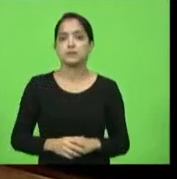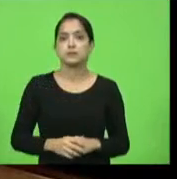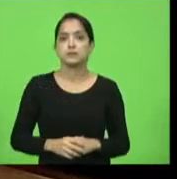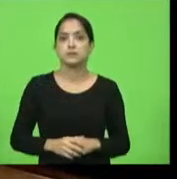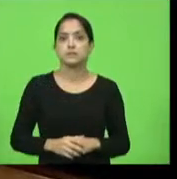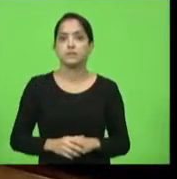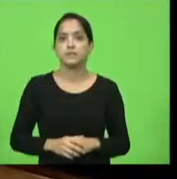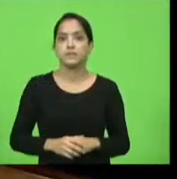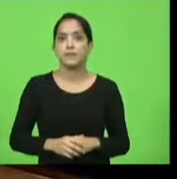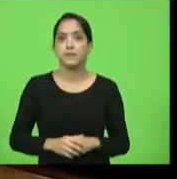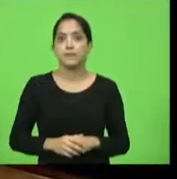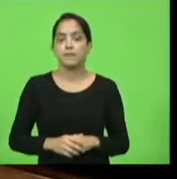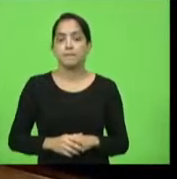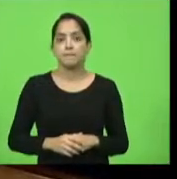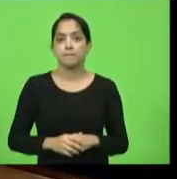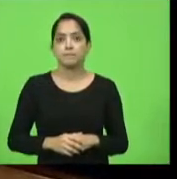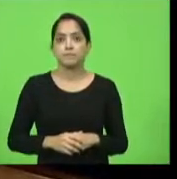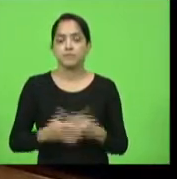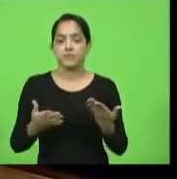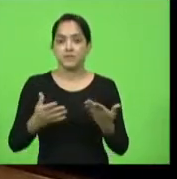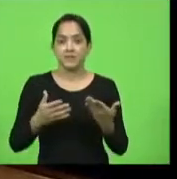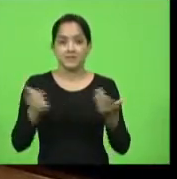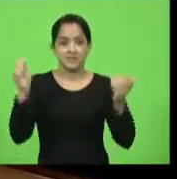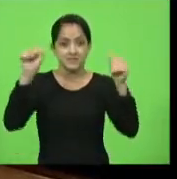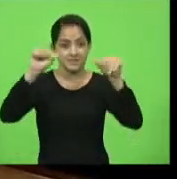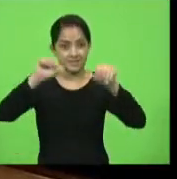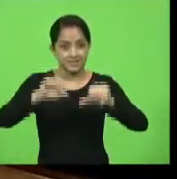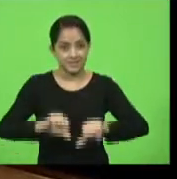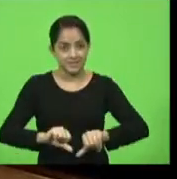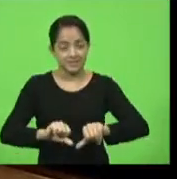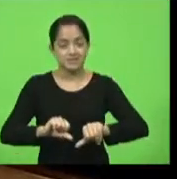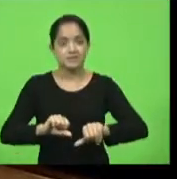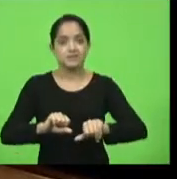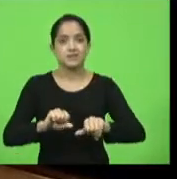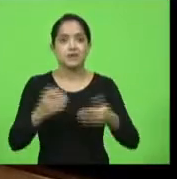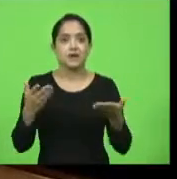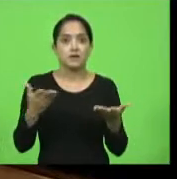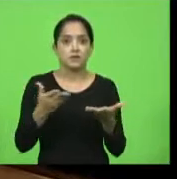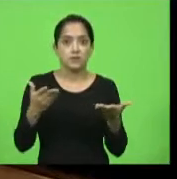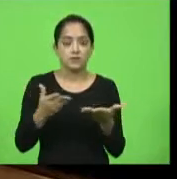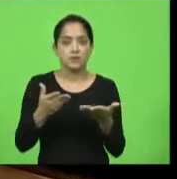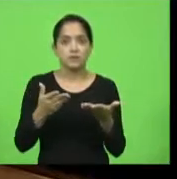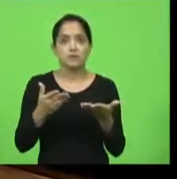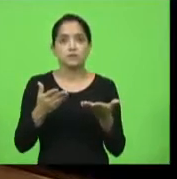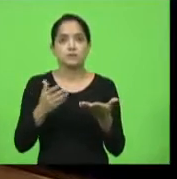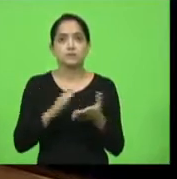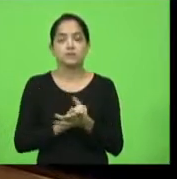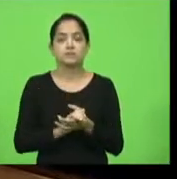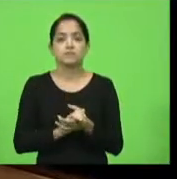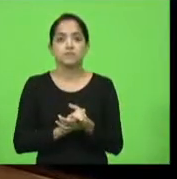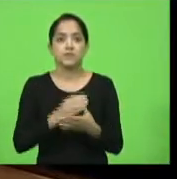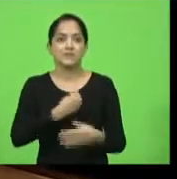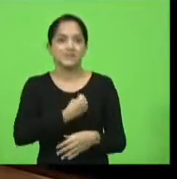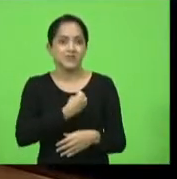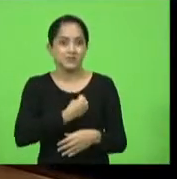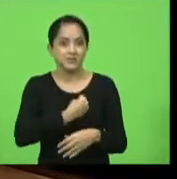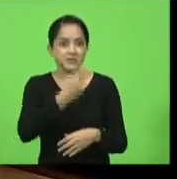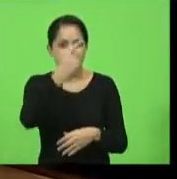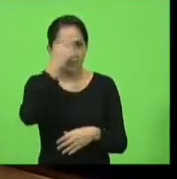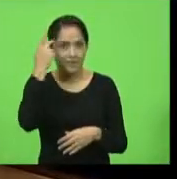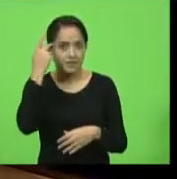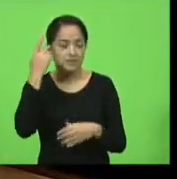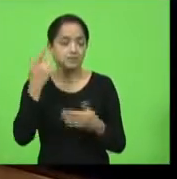por esta crise que passam as pessoas que ali moram agravada